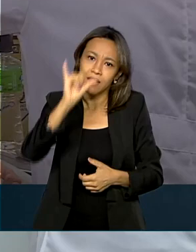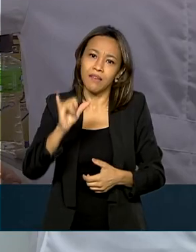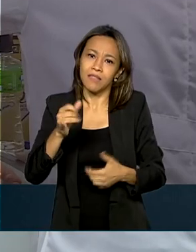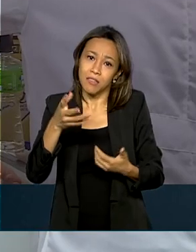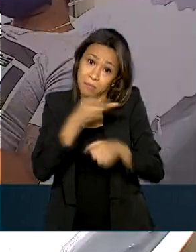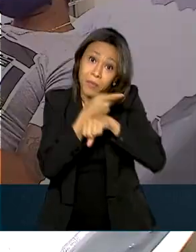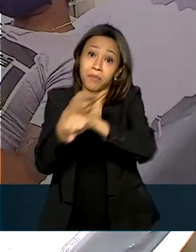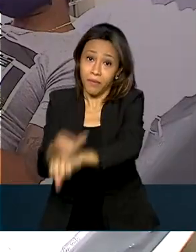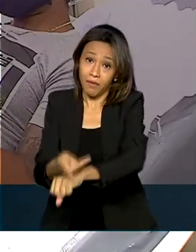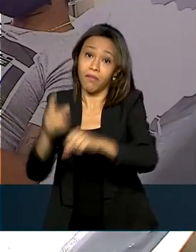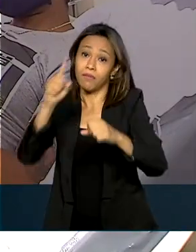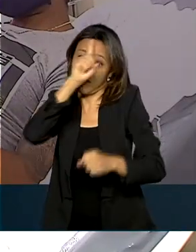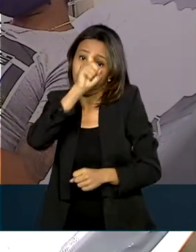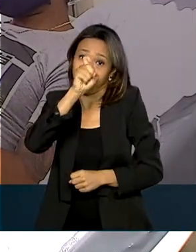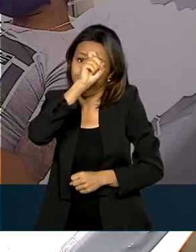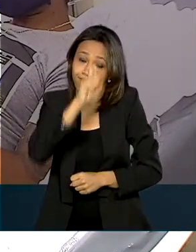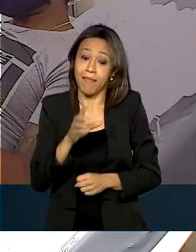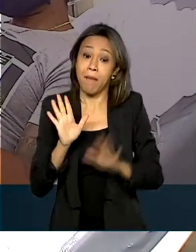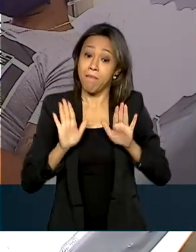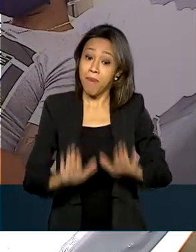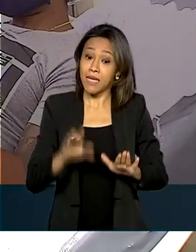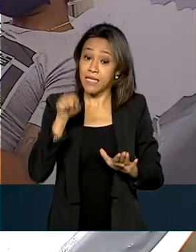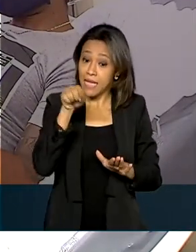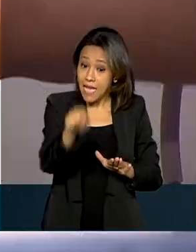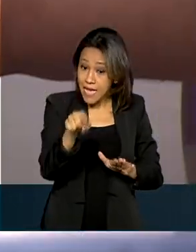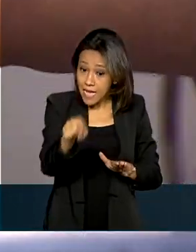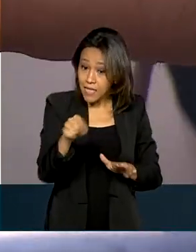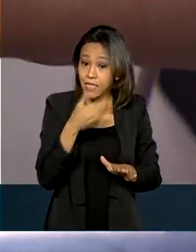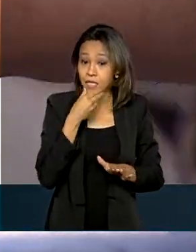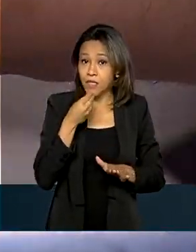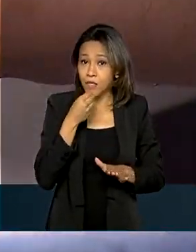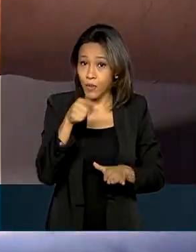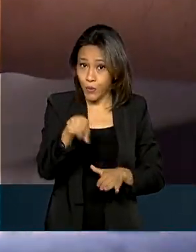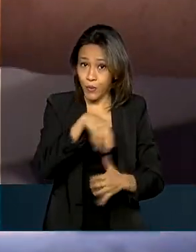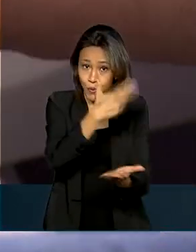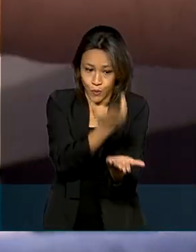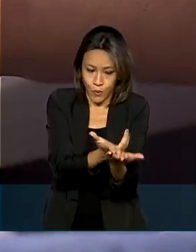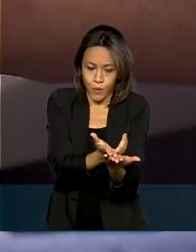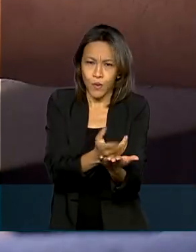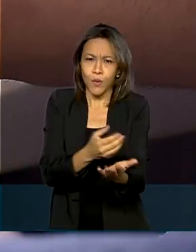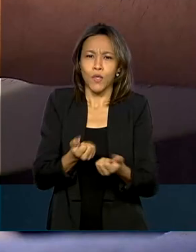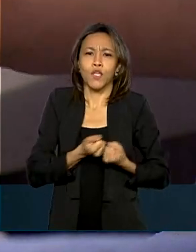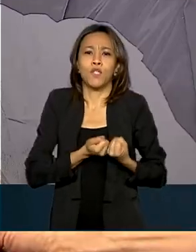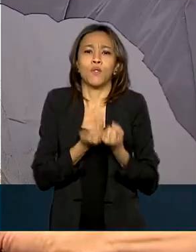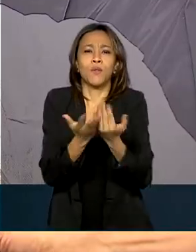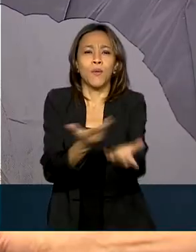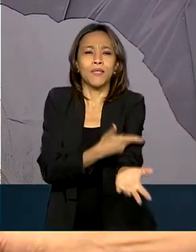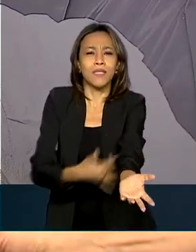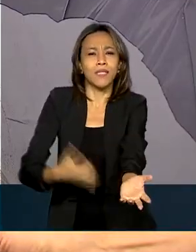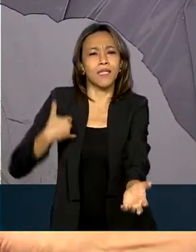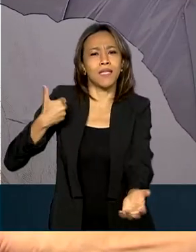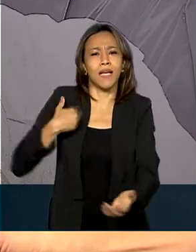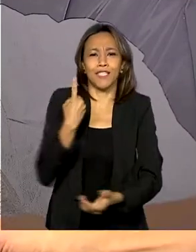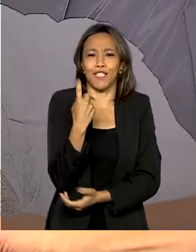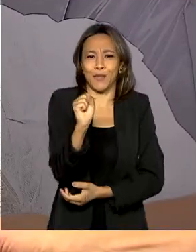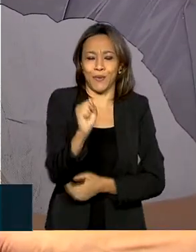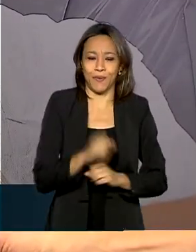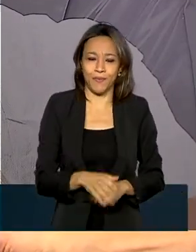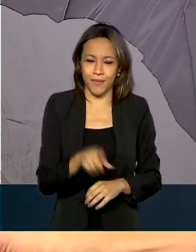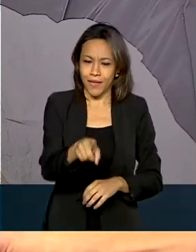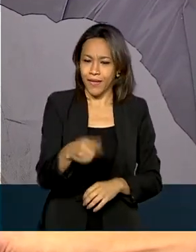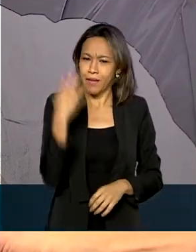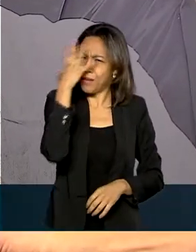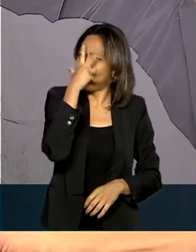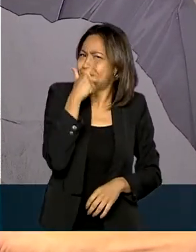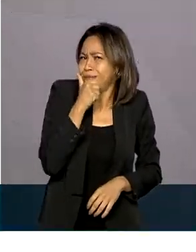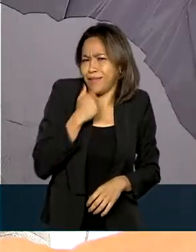doassem sangue. Mas esse não é o caso de Lucas, doador desde os 18 anos. O gesto mais bonito que o ser